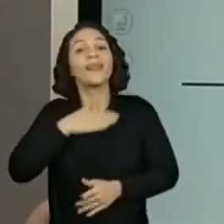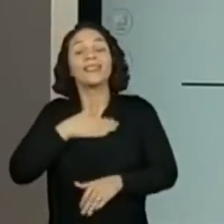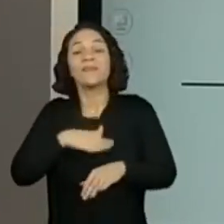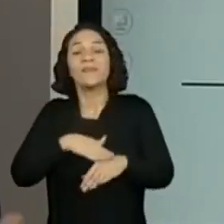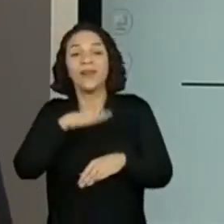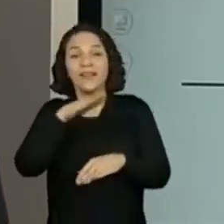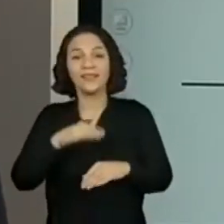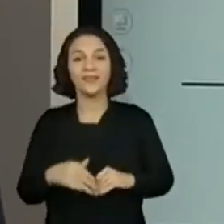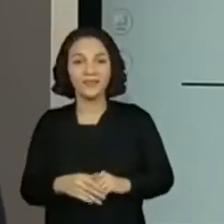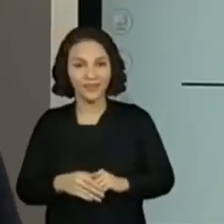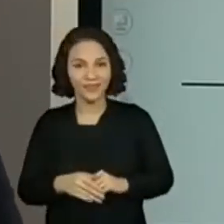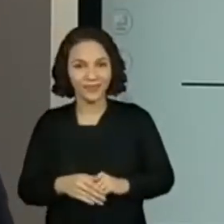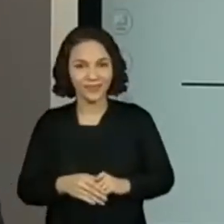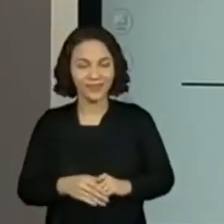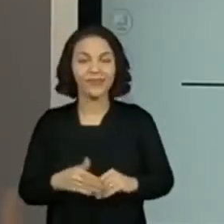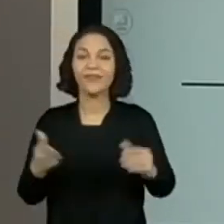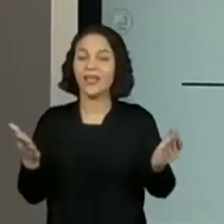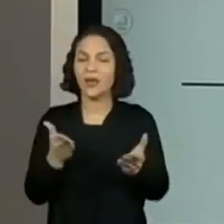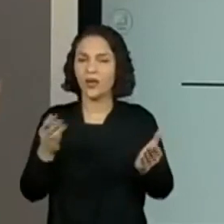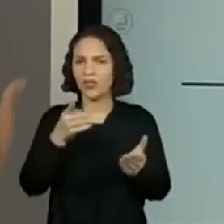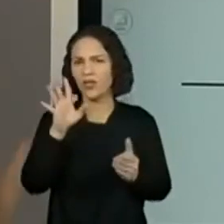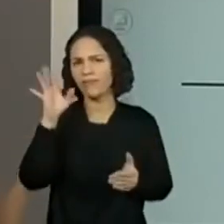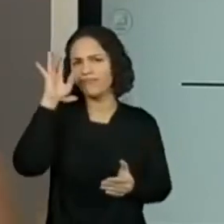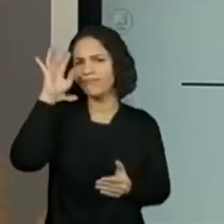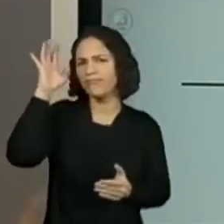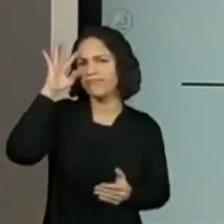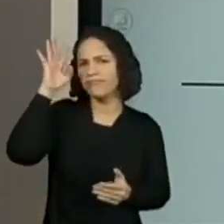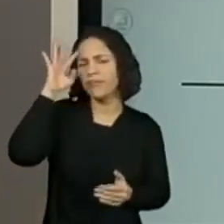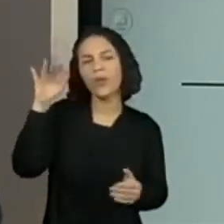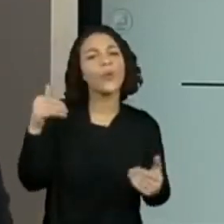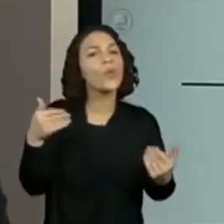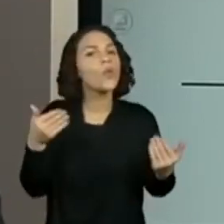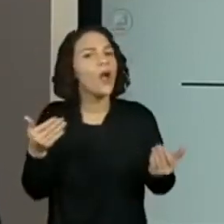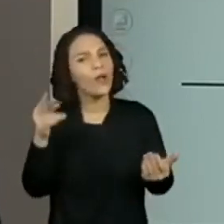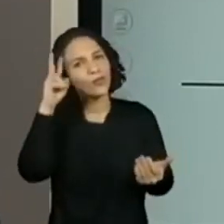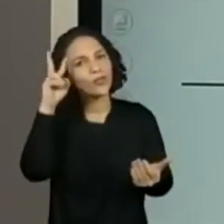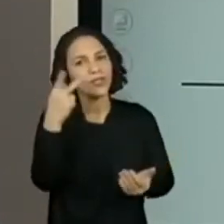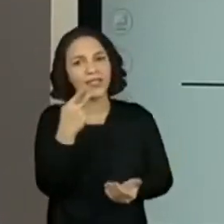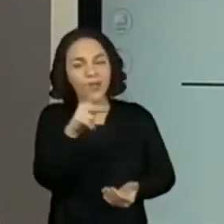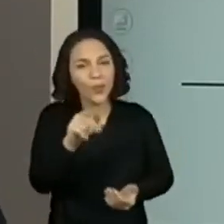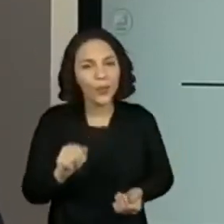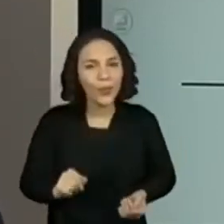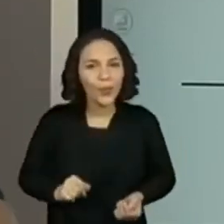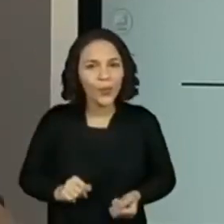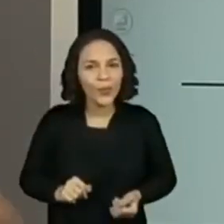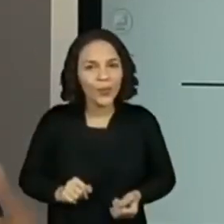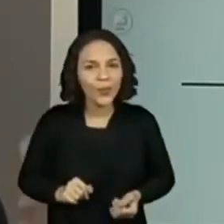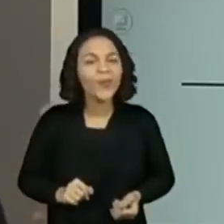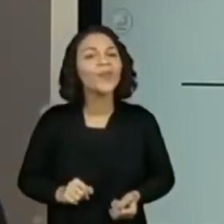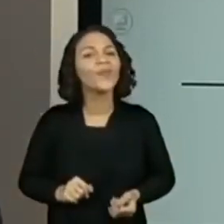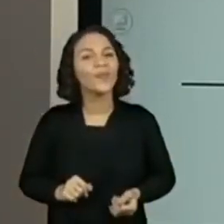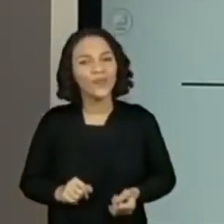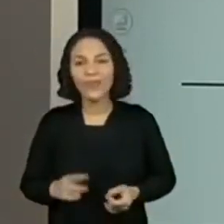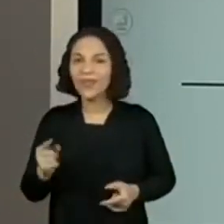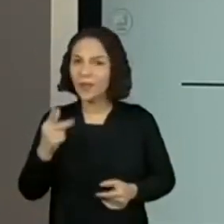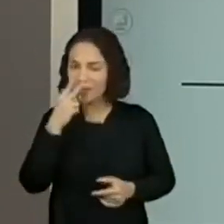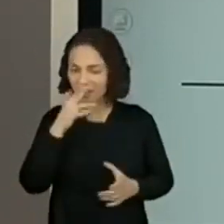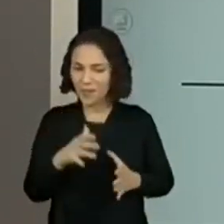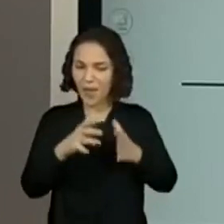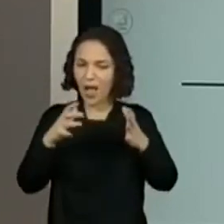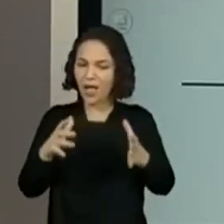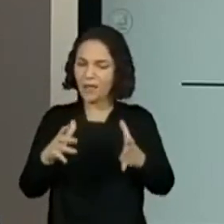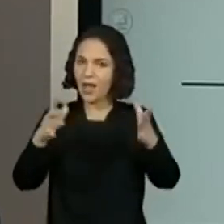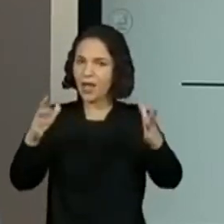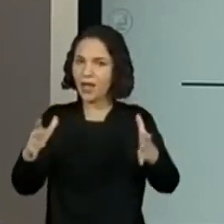são maiores. Agora, vocês já pensaram qual é a história preferida de vocês? A gente só está aumentando. O